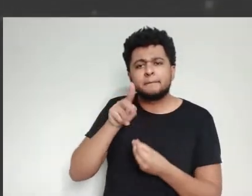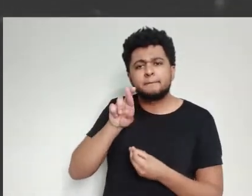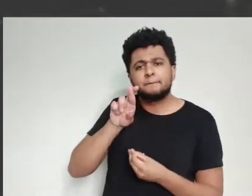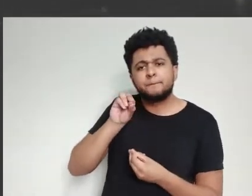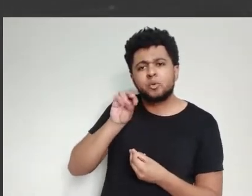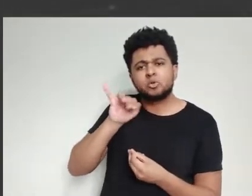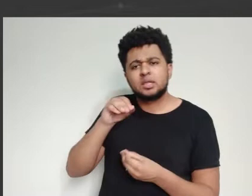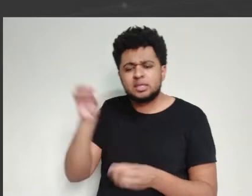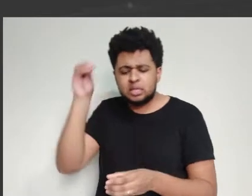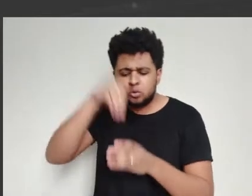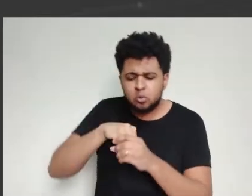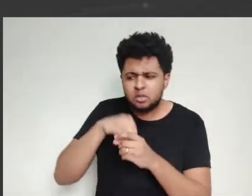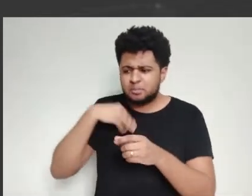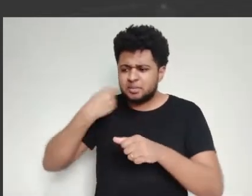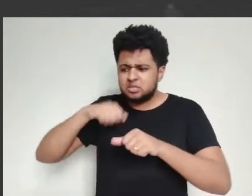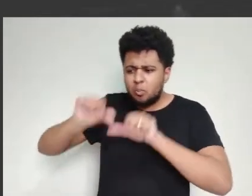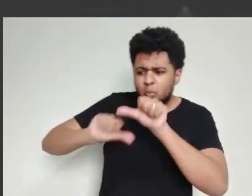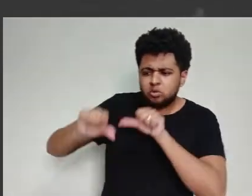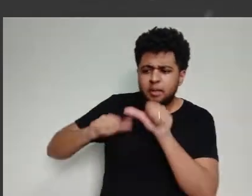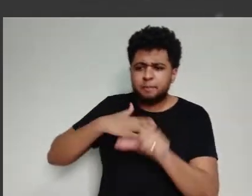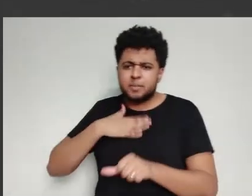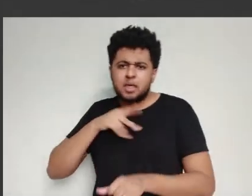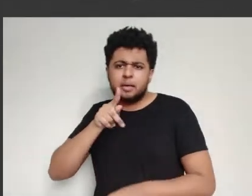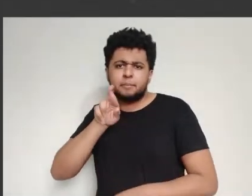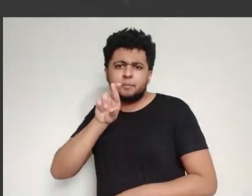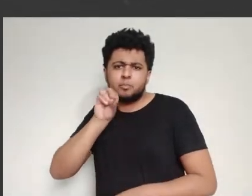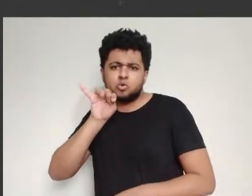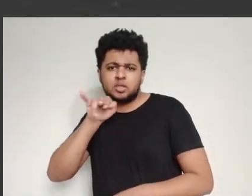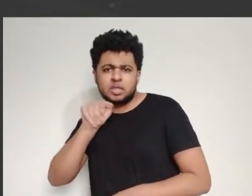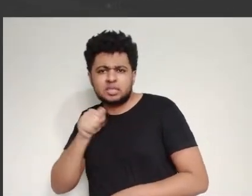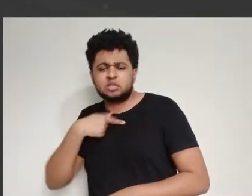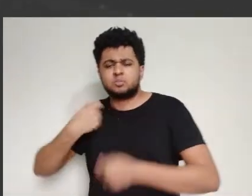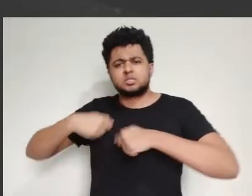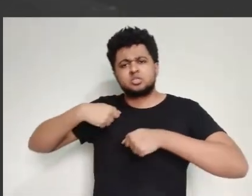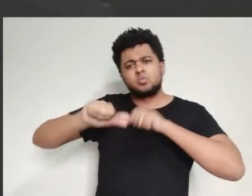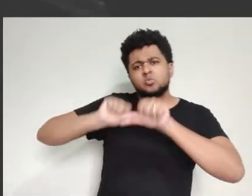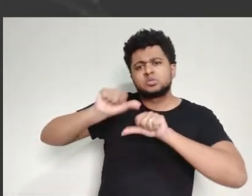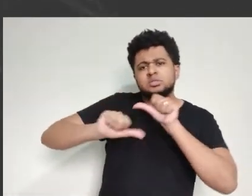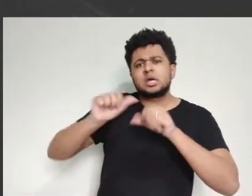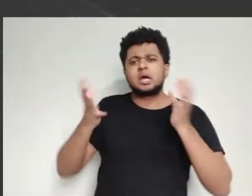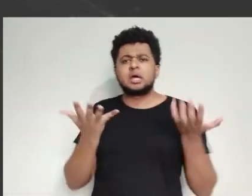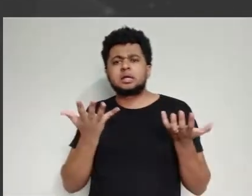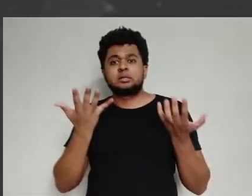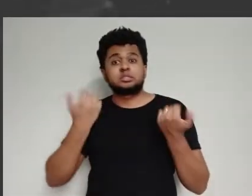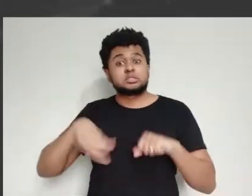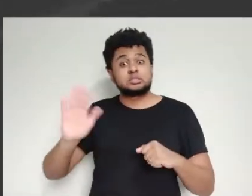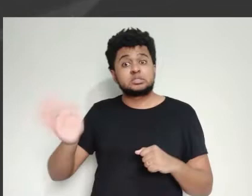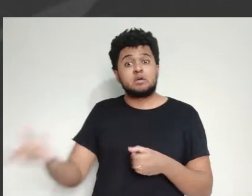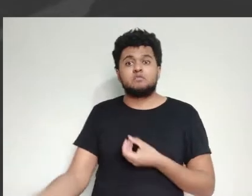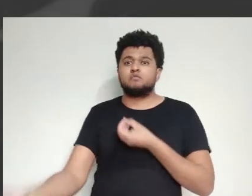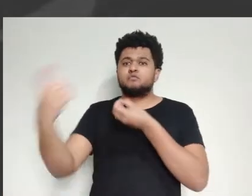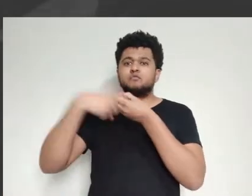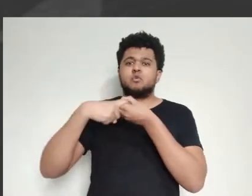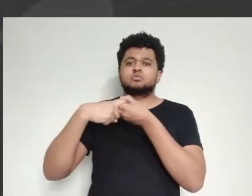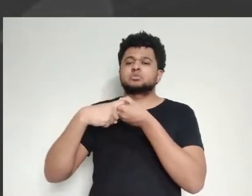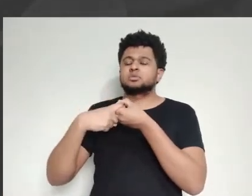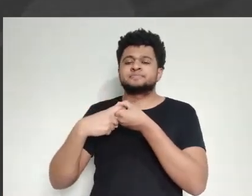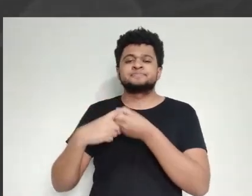testes, a gente consegue saber se a vacina é ou não segura. Então, a gente tem que extrair as informações hematológicas,